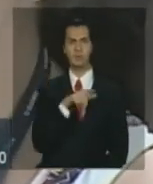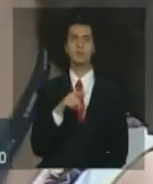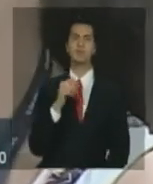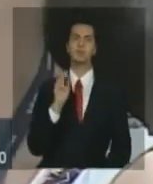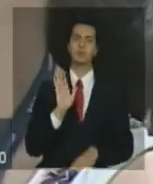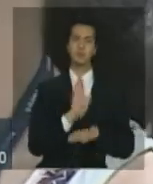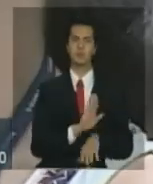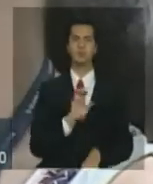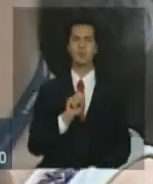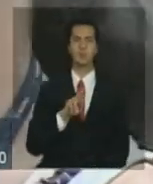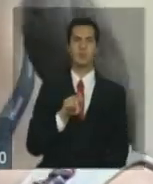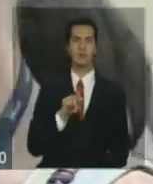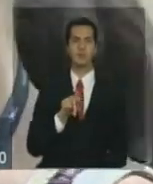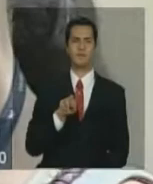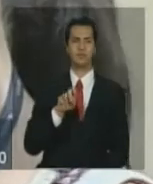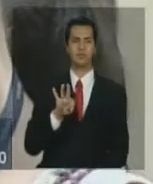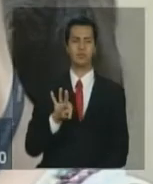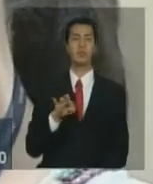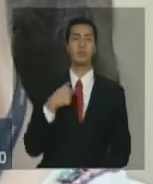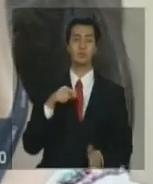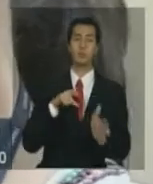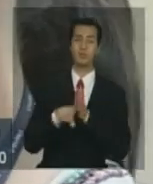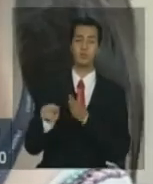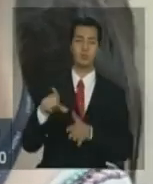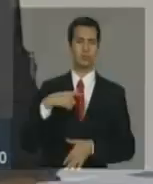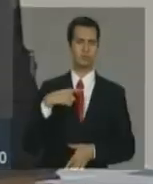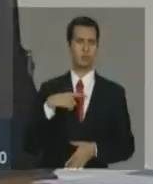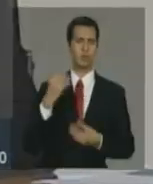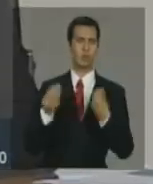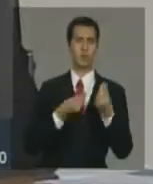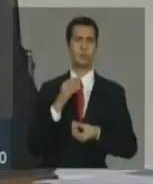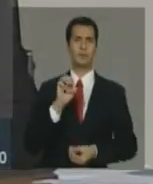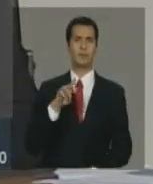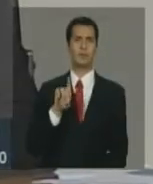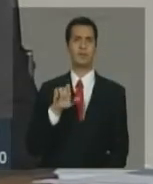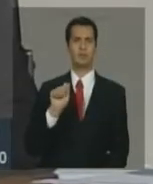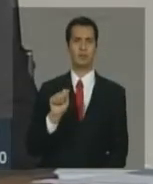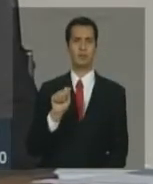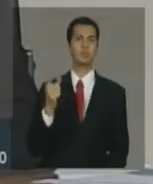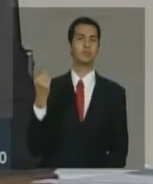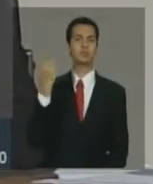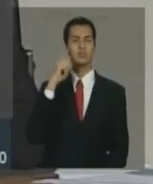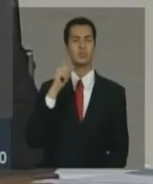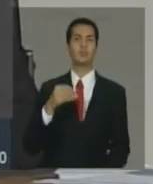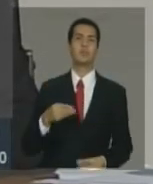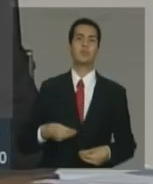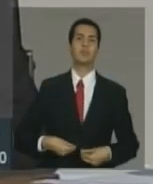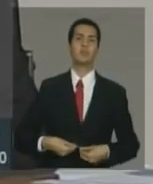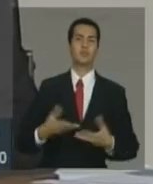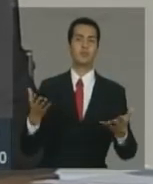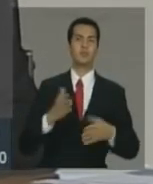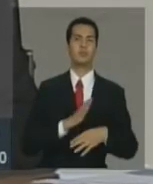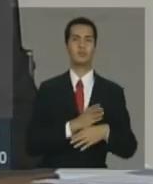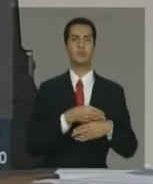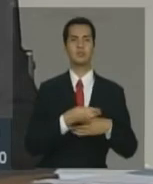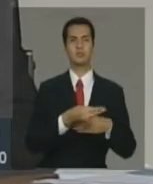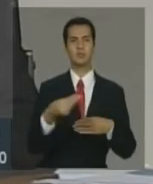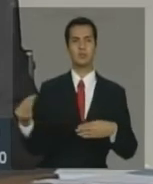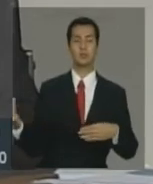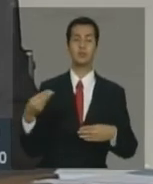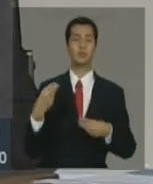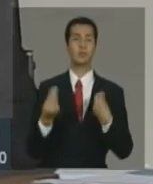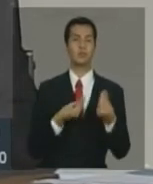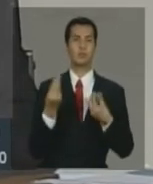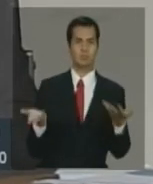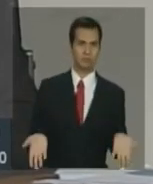contingenciamento. Não tem previsão de liberação de emenda, é isso? Nós fazemos um contingenciamento em que está